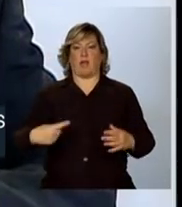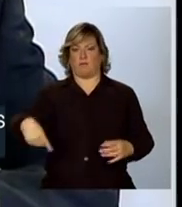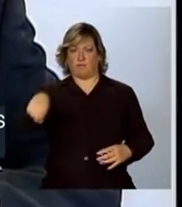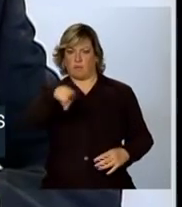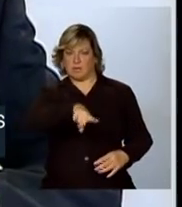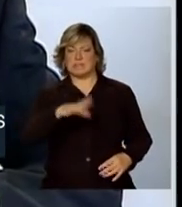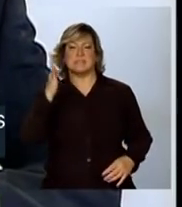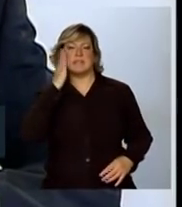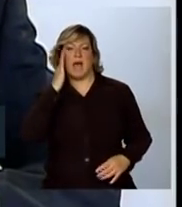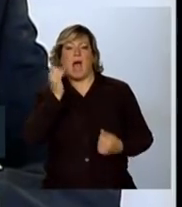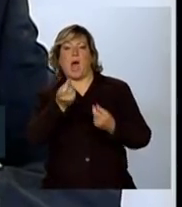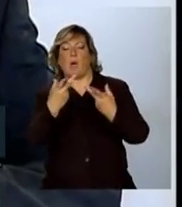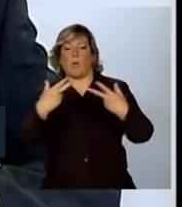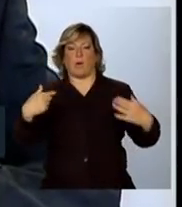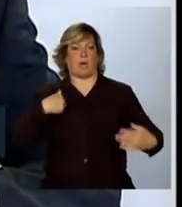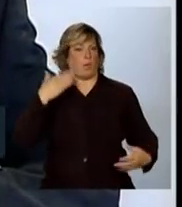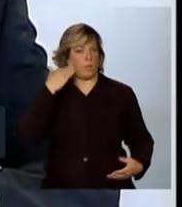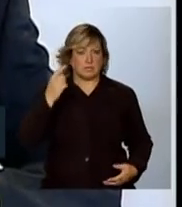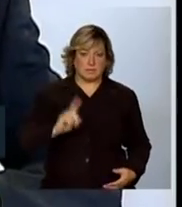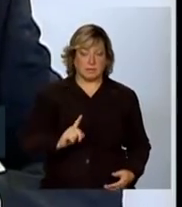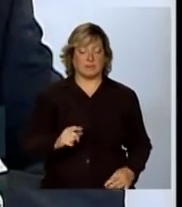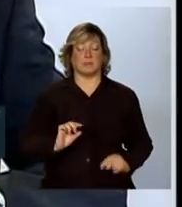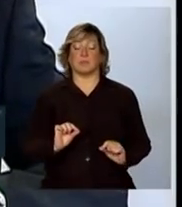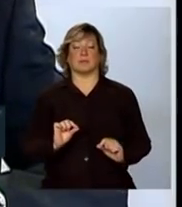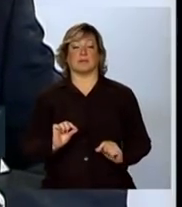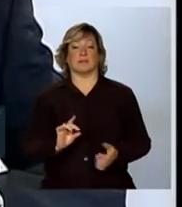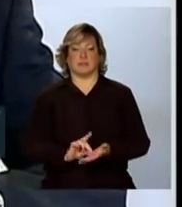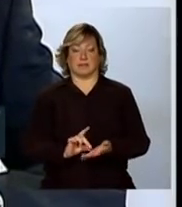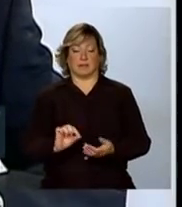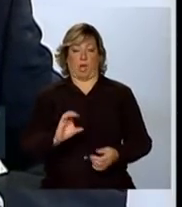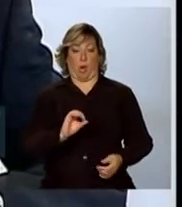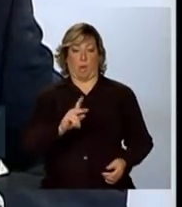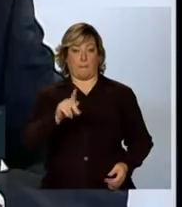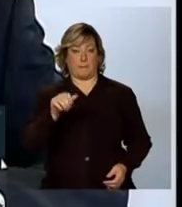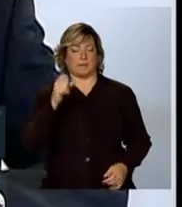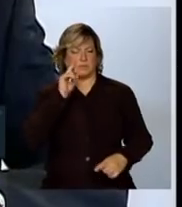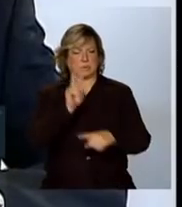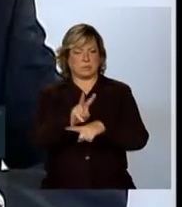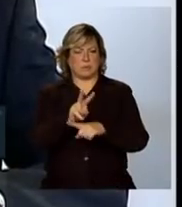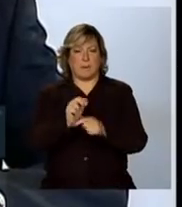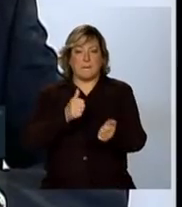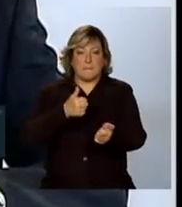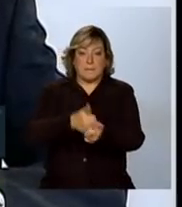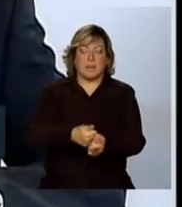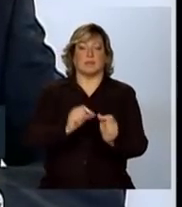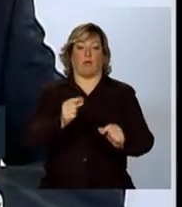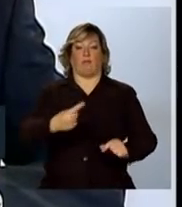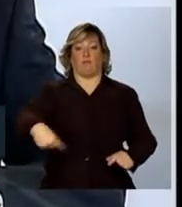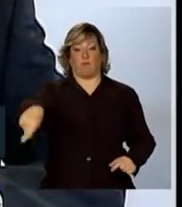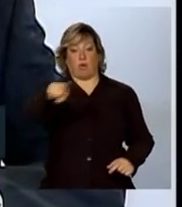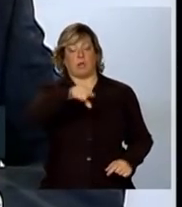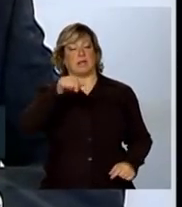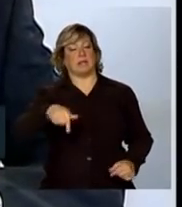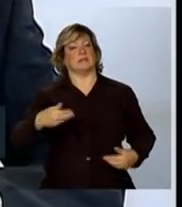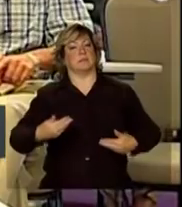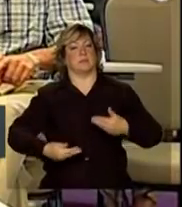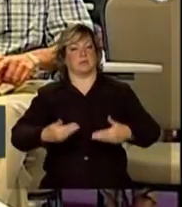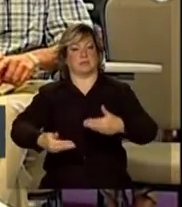colegas, a verdade é que a OPAS está acompanhando muito de perto vocês neste processo.